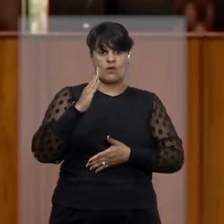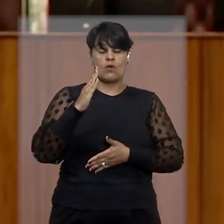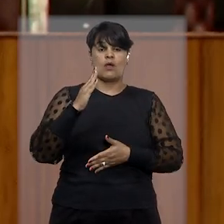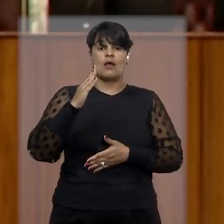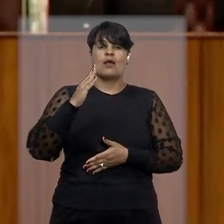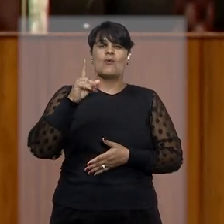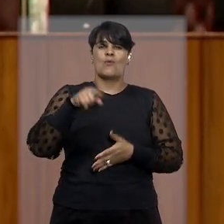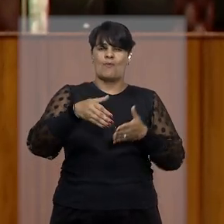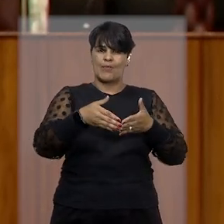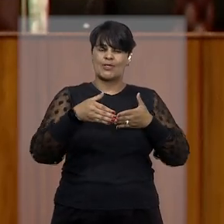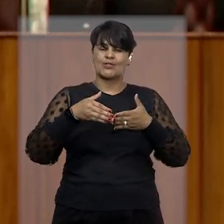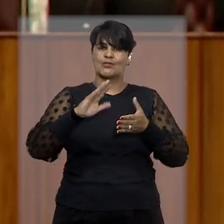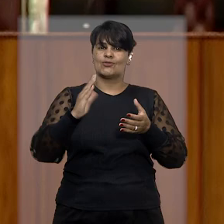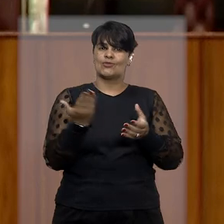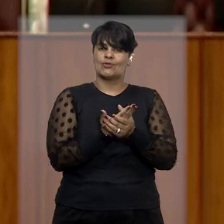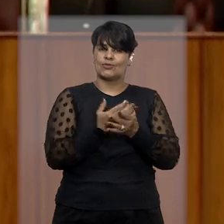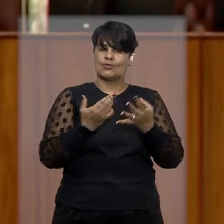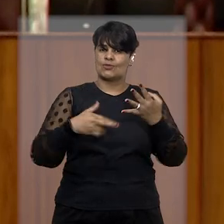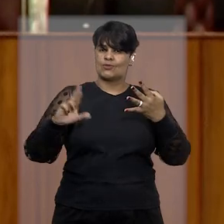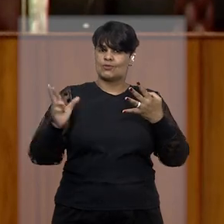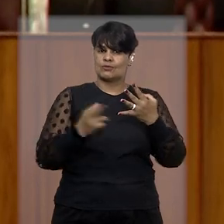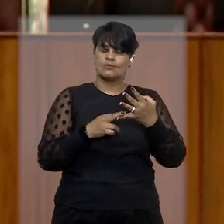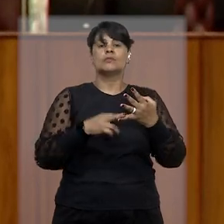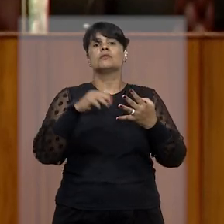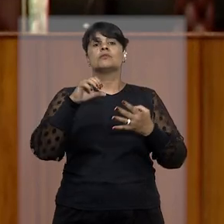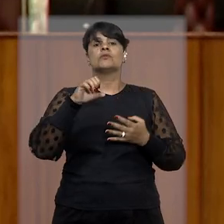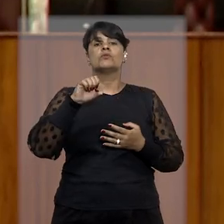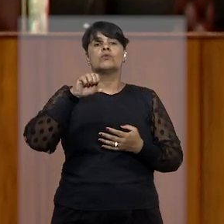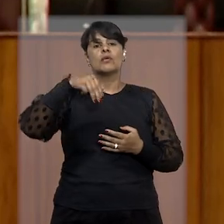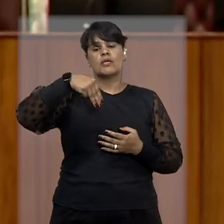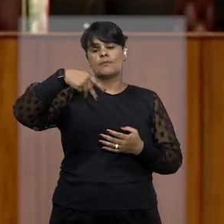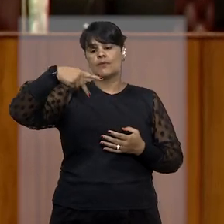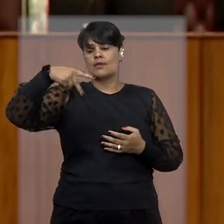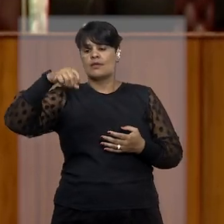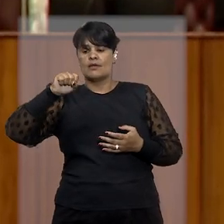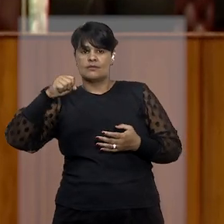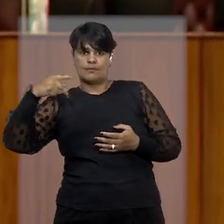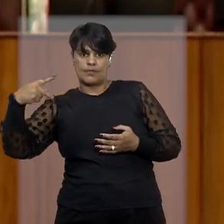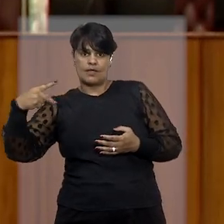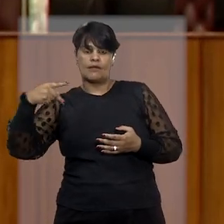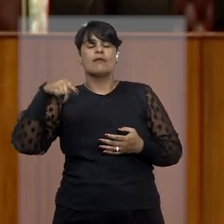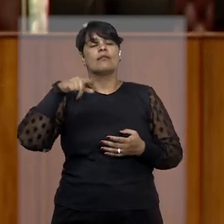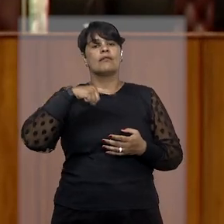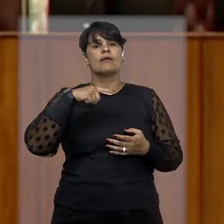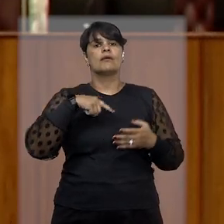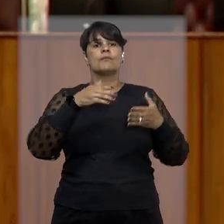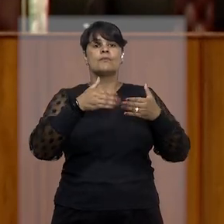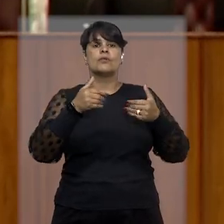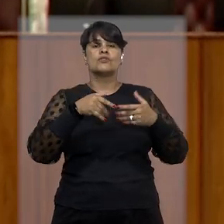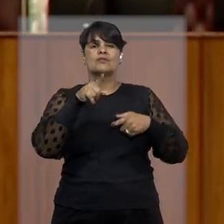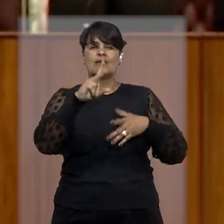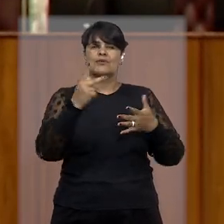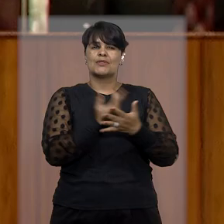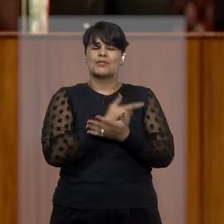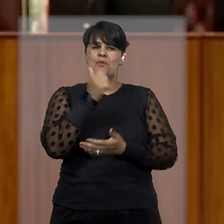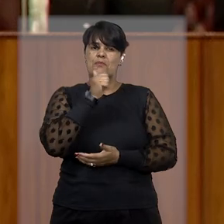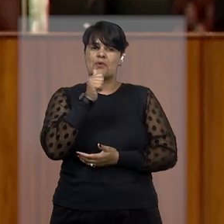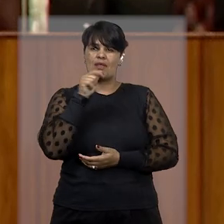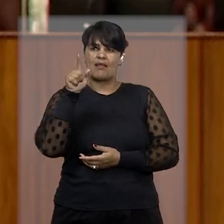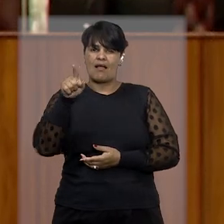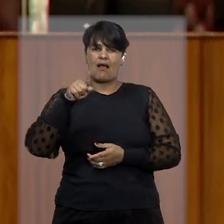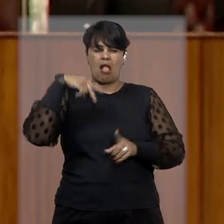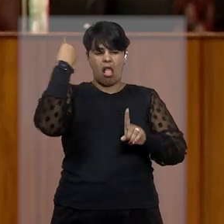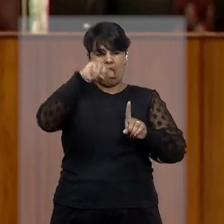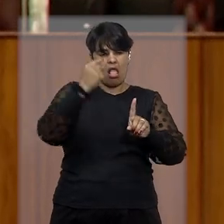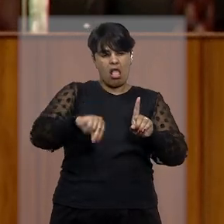e determinou a aplicação das medidas protetivas requeridas por uma transexual após ela sofrer agressões do pai